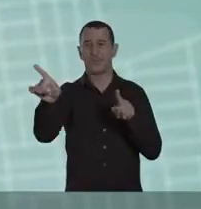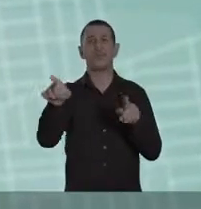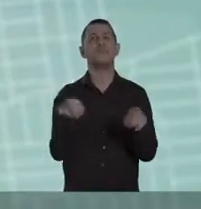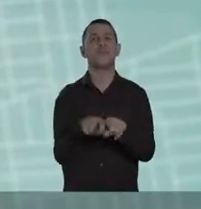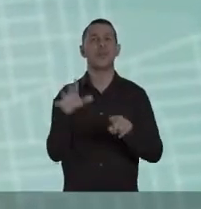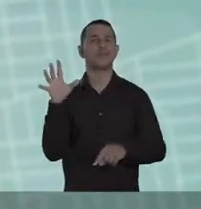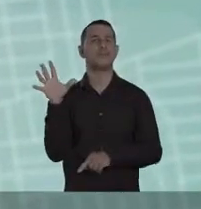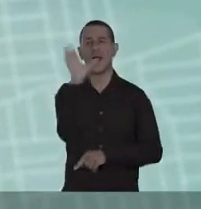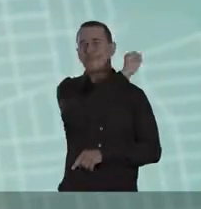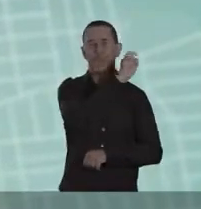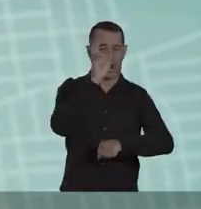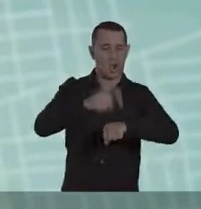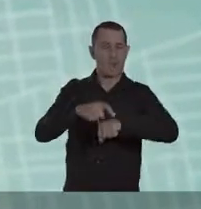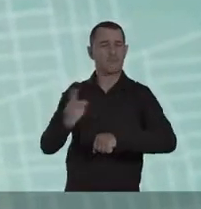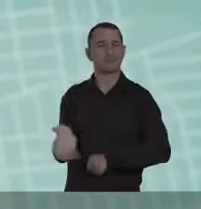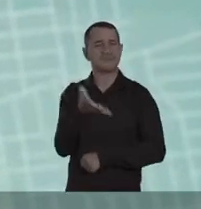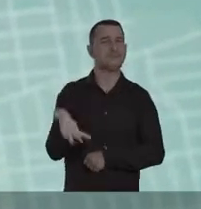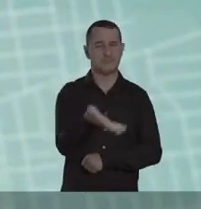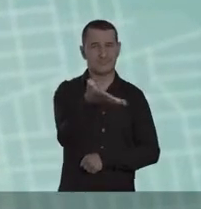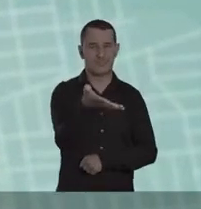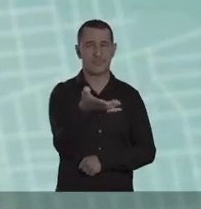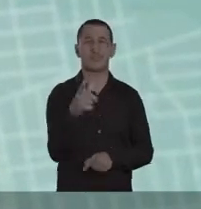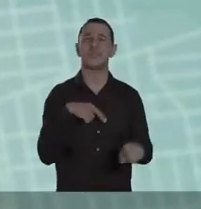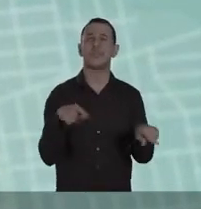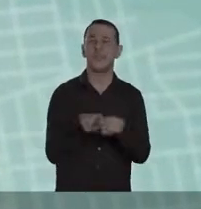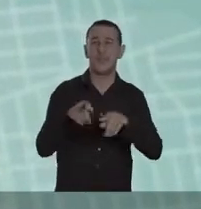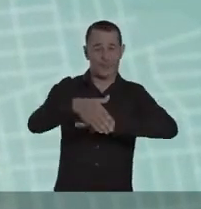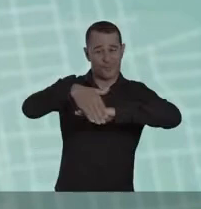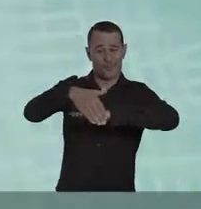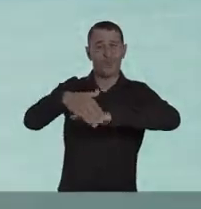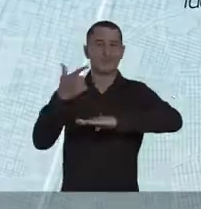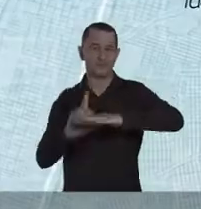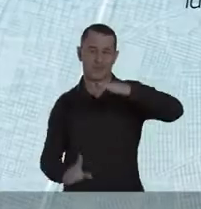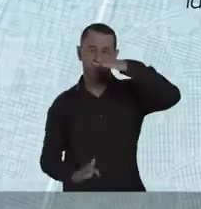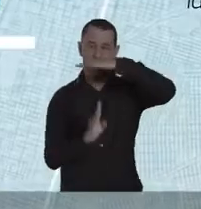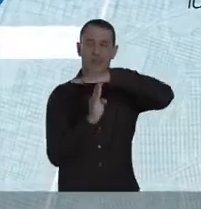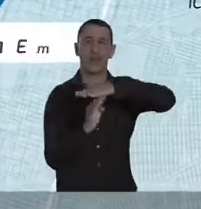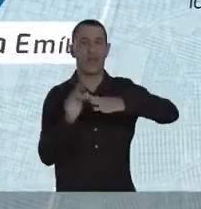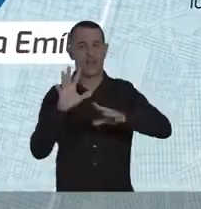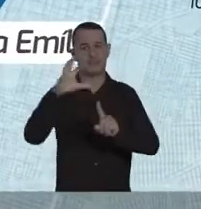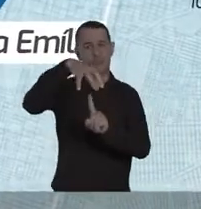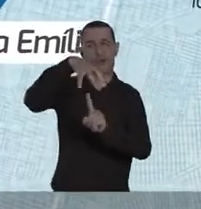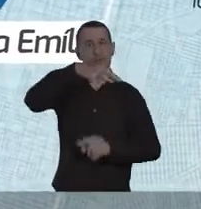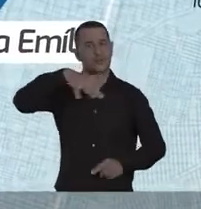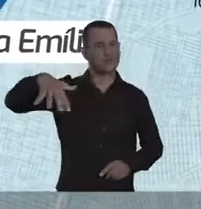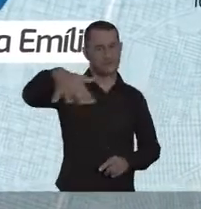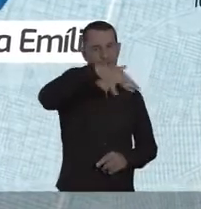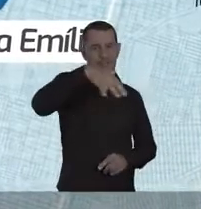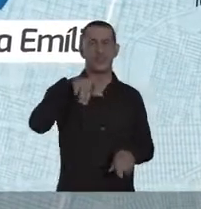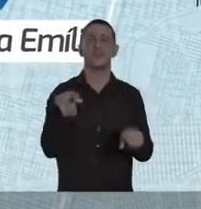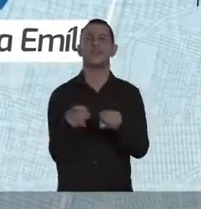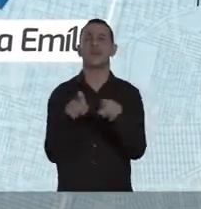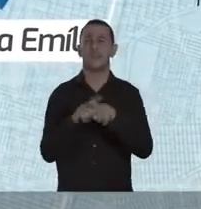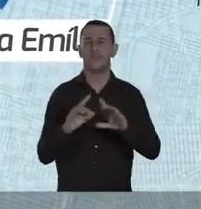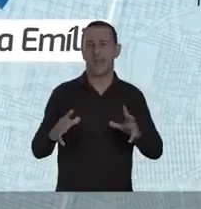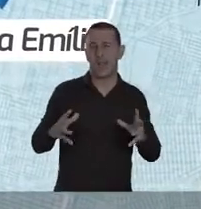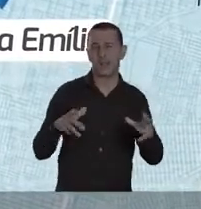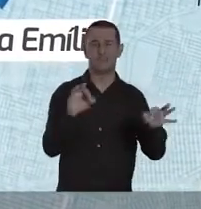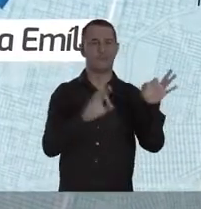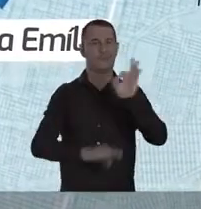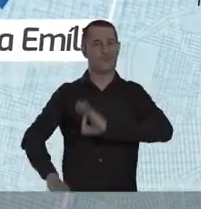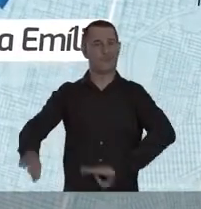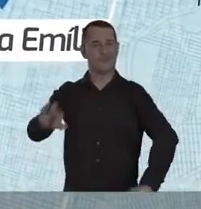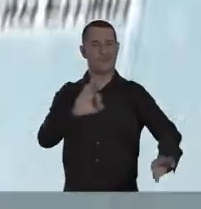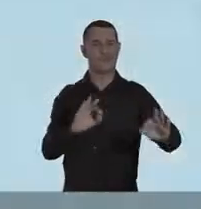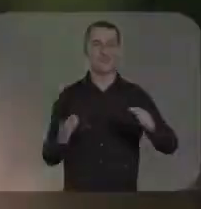pista duplicada, ligando Rita Vieira à Avenida Gurimarques. A ligação do Santo Emílio e São Conrado ao Polo